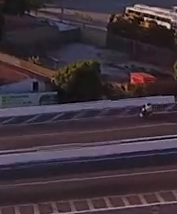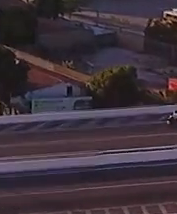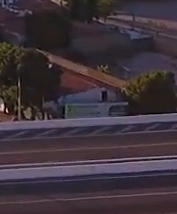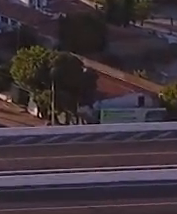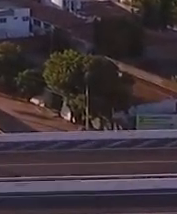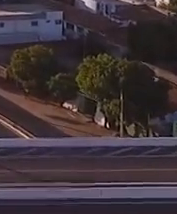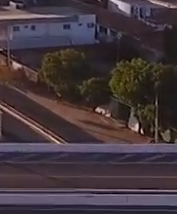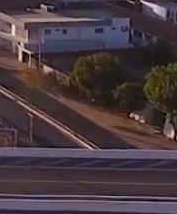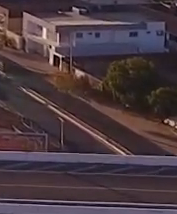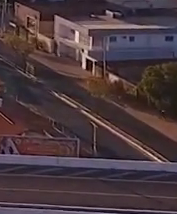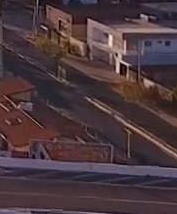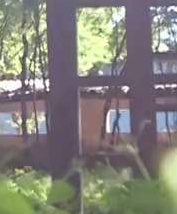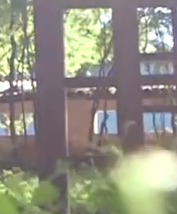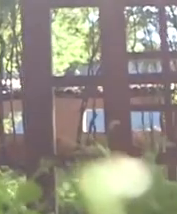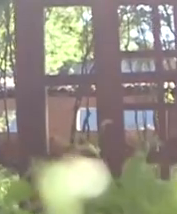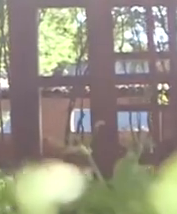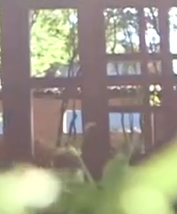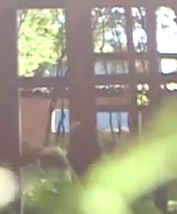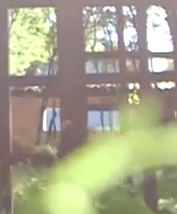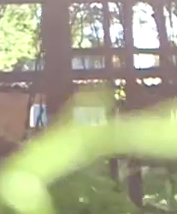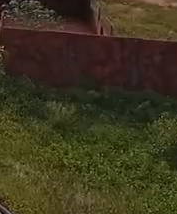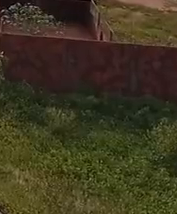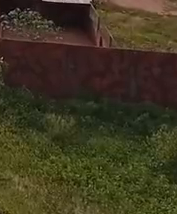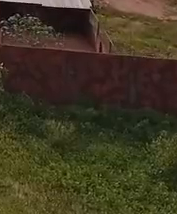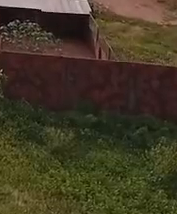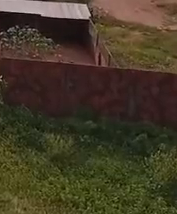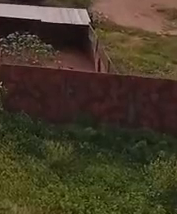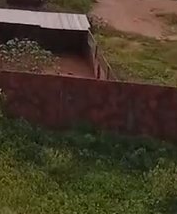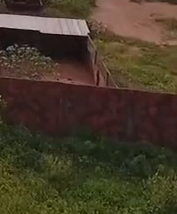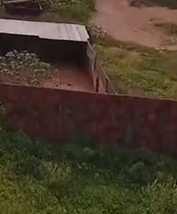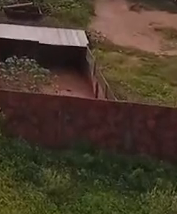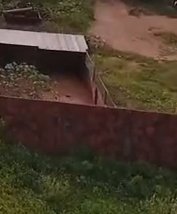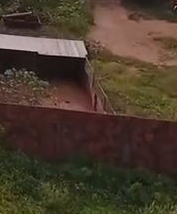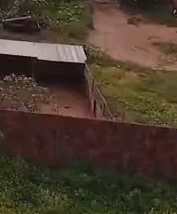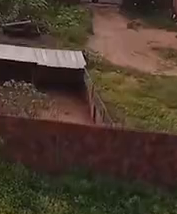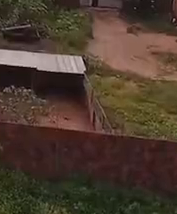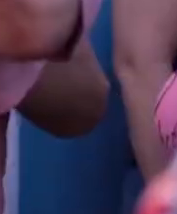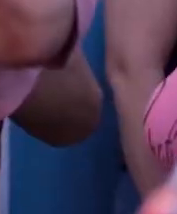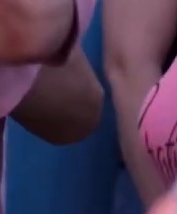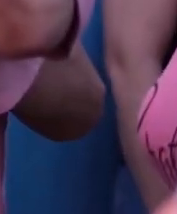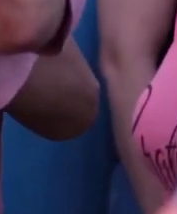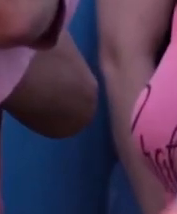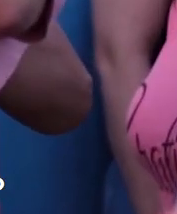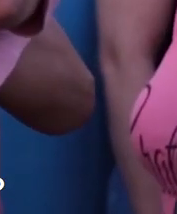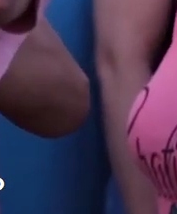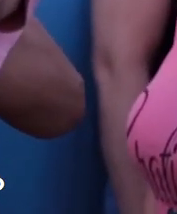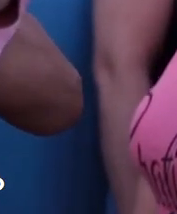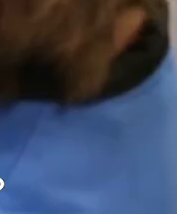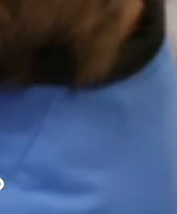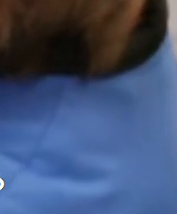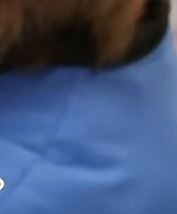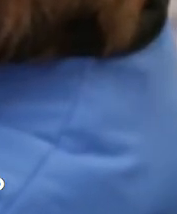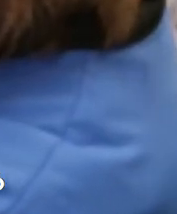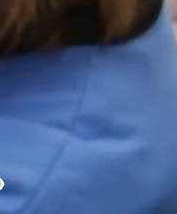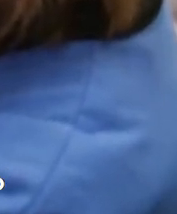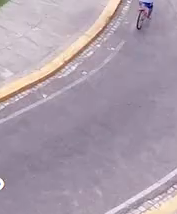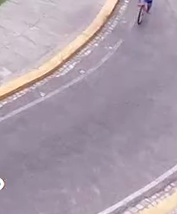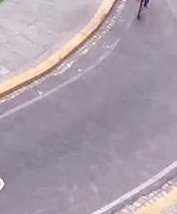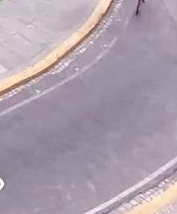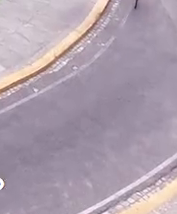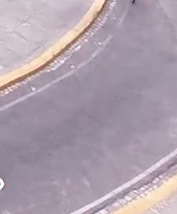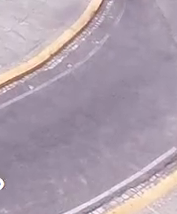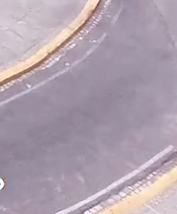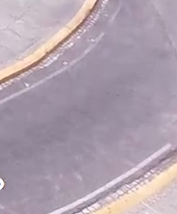Conheça a partir do próximo programa as ações que estão recuperando o Mossoró a cada dia e as propostas para